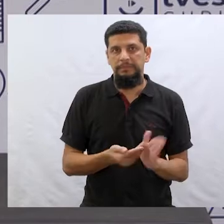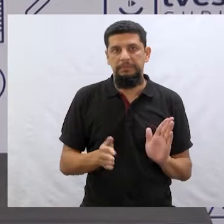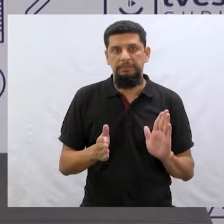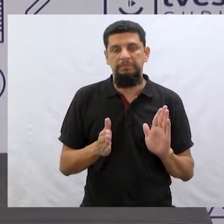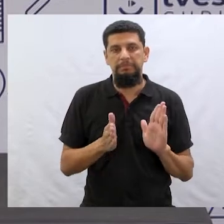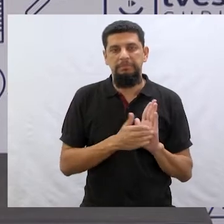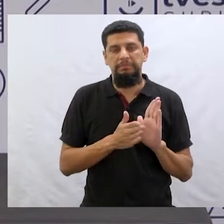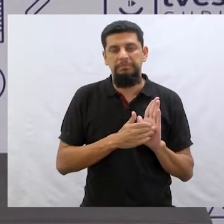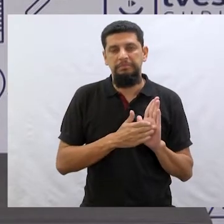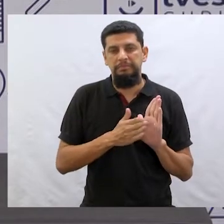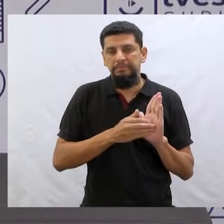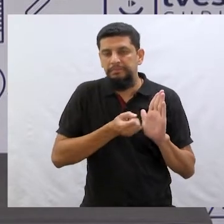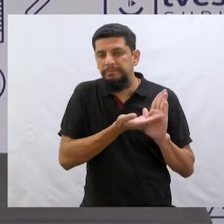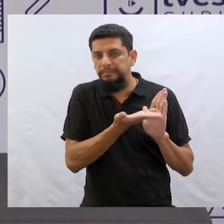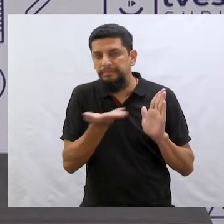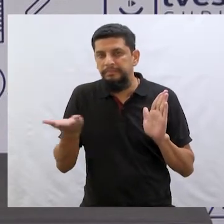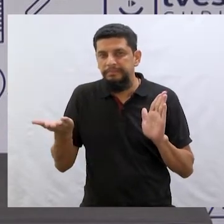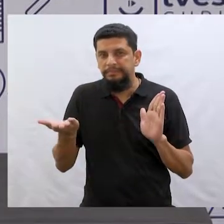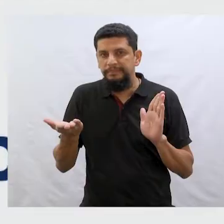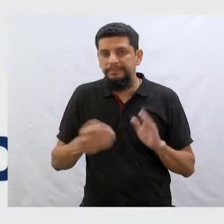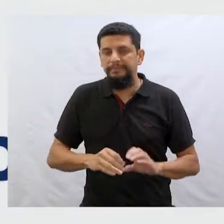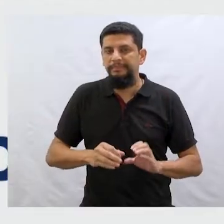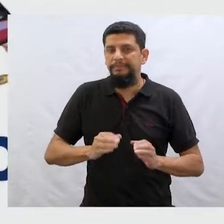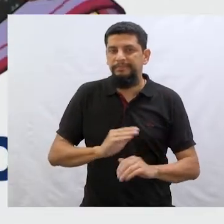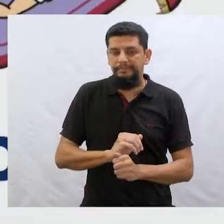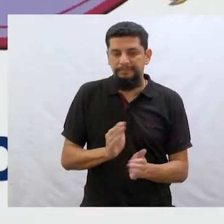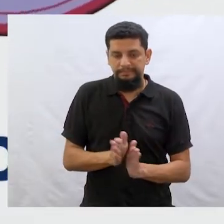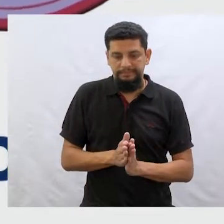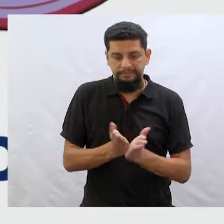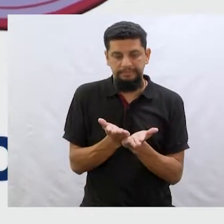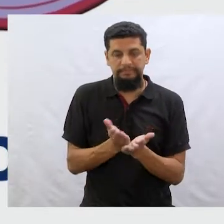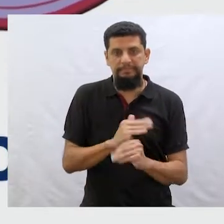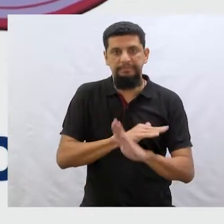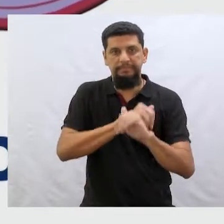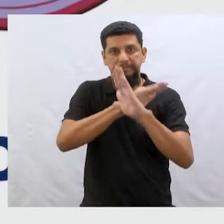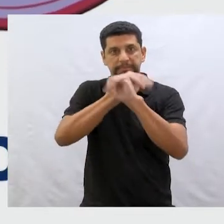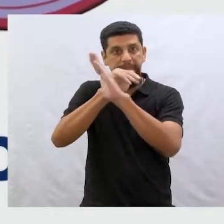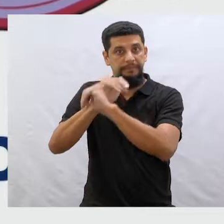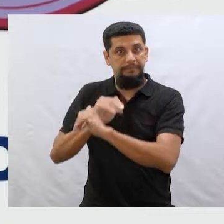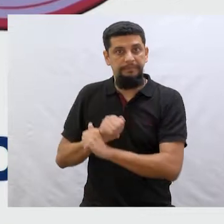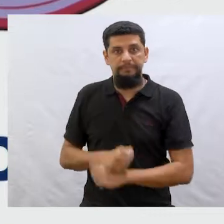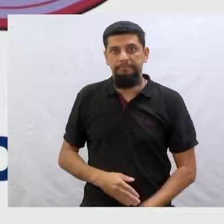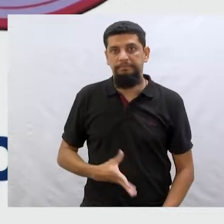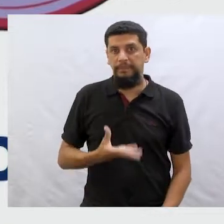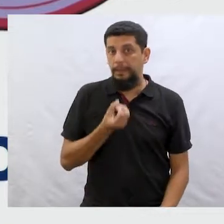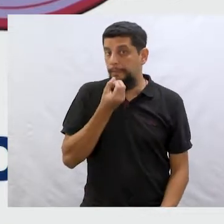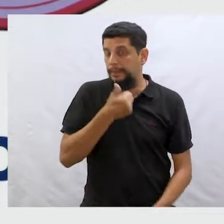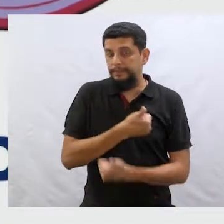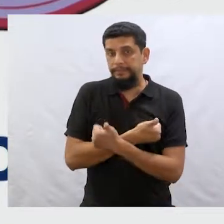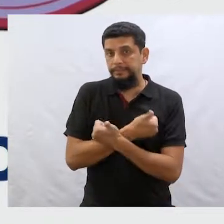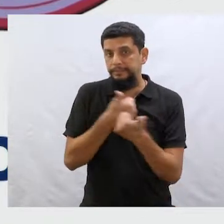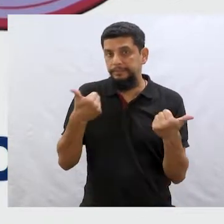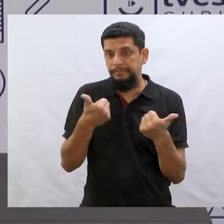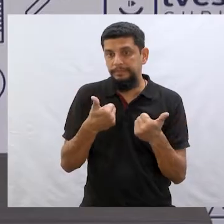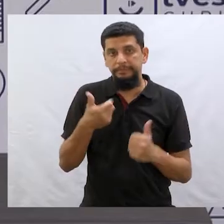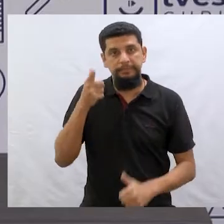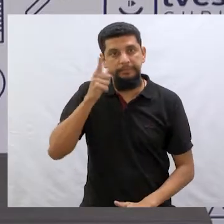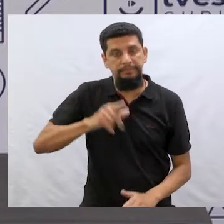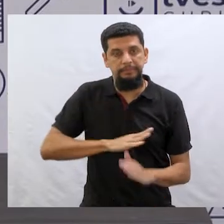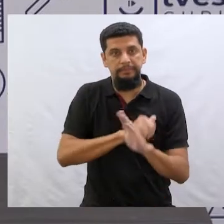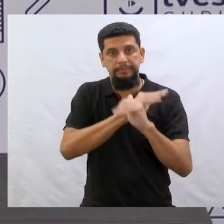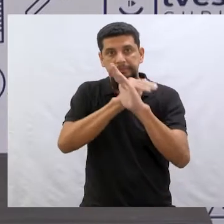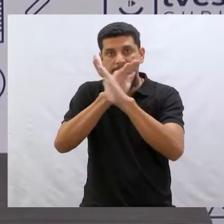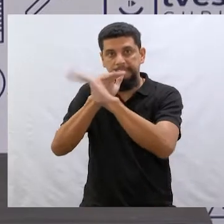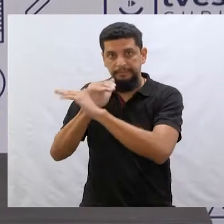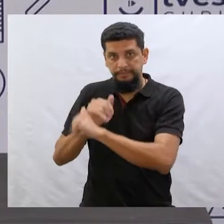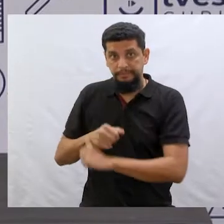proporciona esse momento de ser livro para voar. E é muito bom conseguir voar